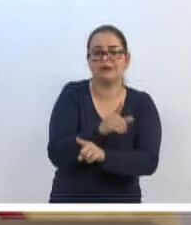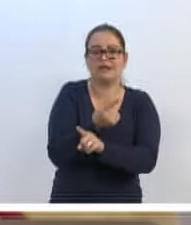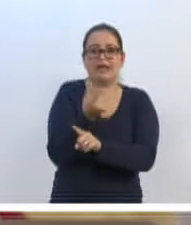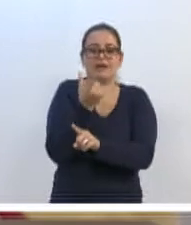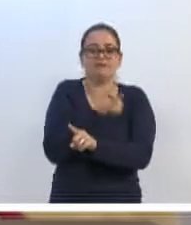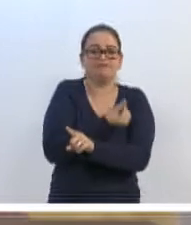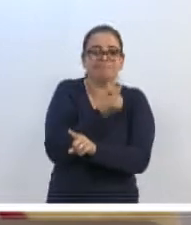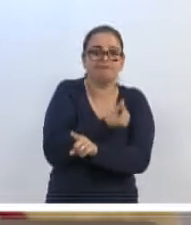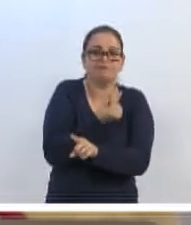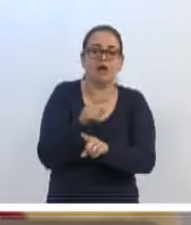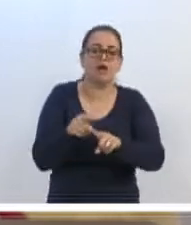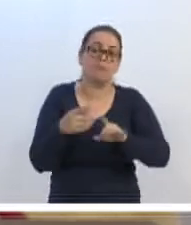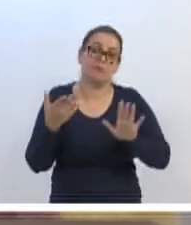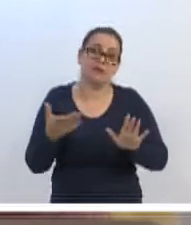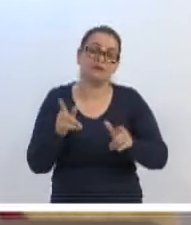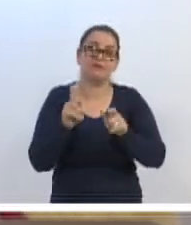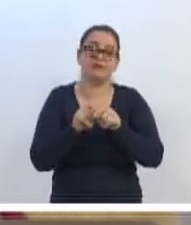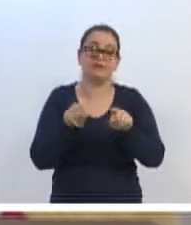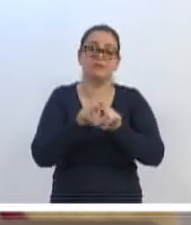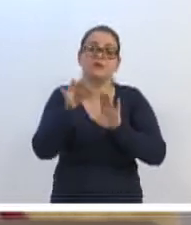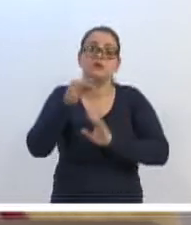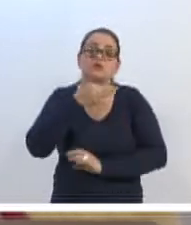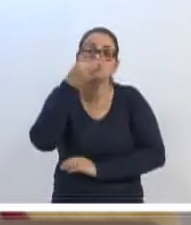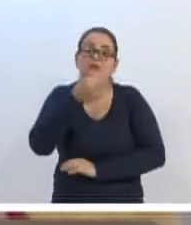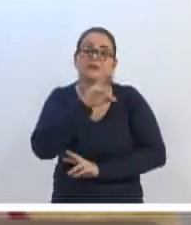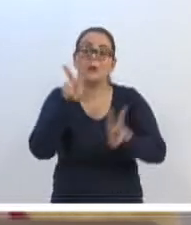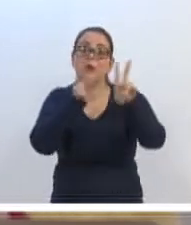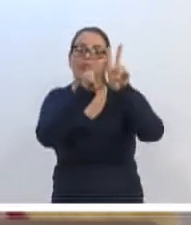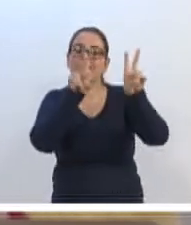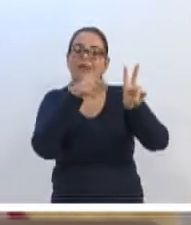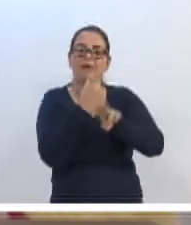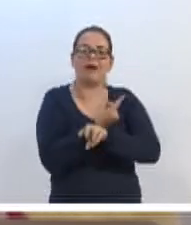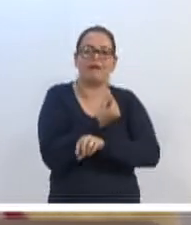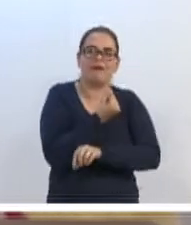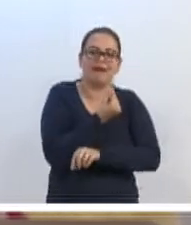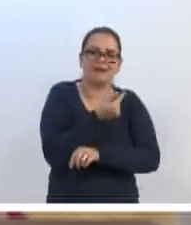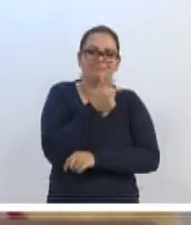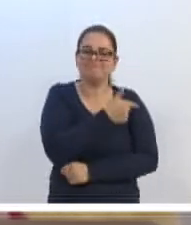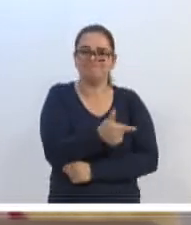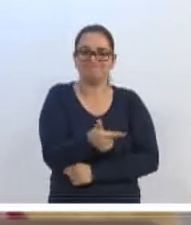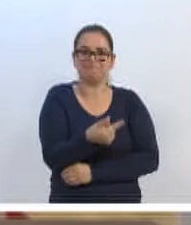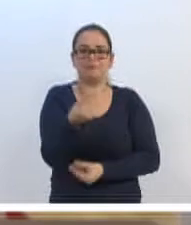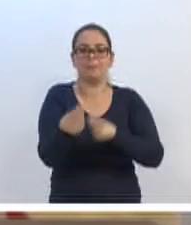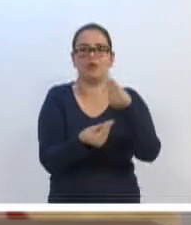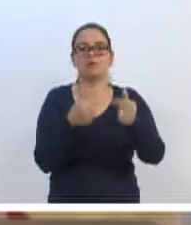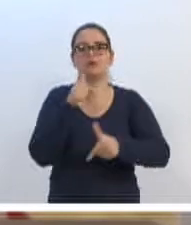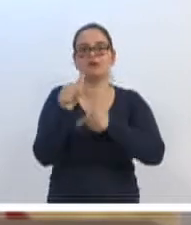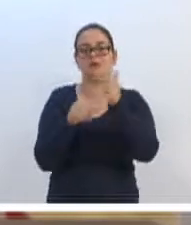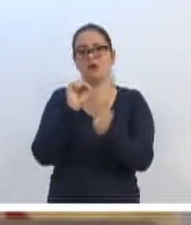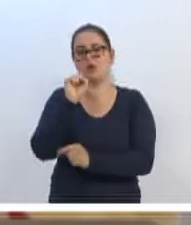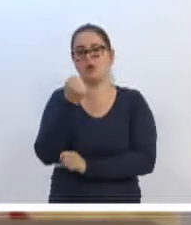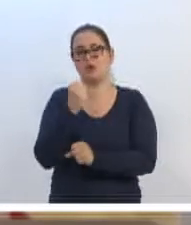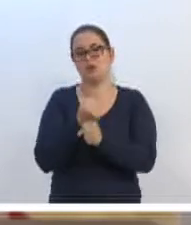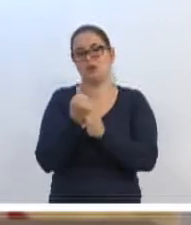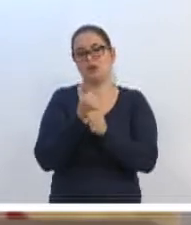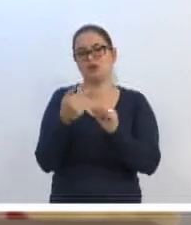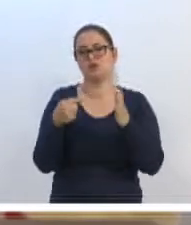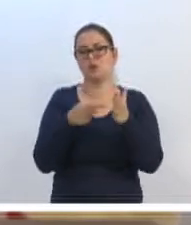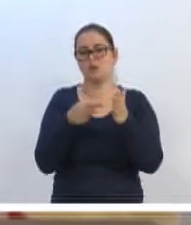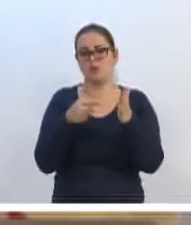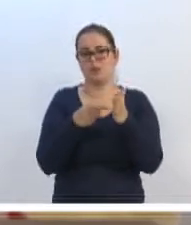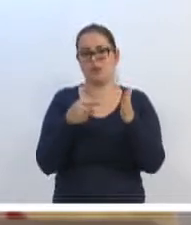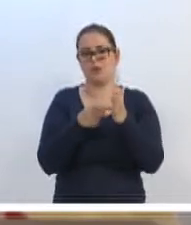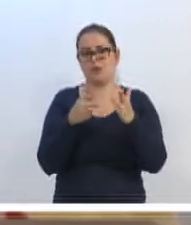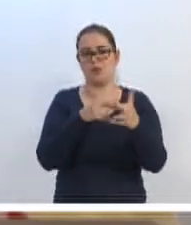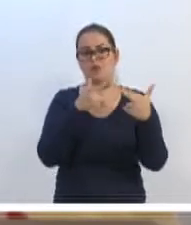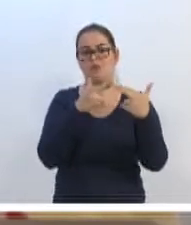financeira, mas aí já faço também uma sugestão no que diz respeito a isso, até porque como atuei durante oito anos no Procon, entre aqui e o Procon